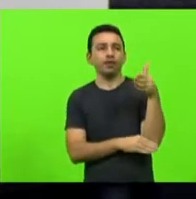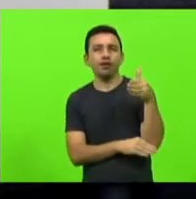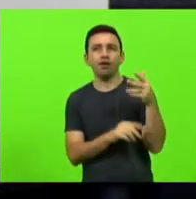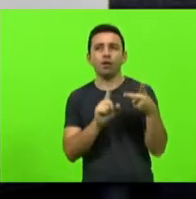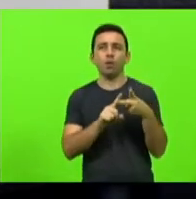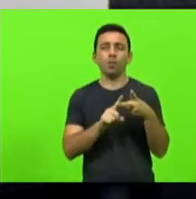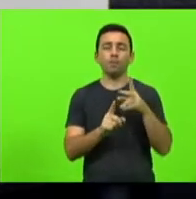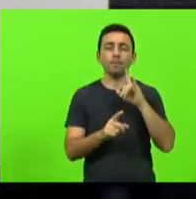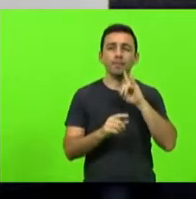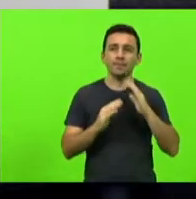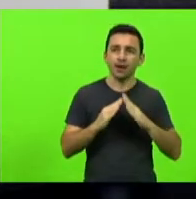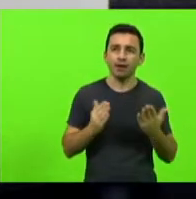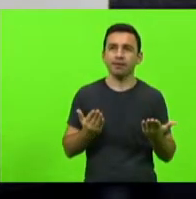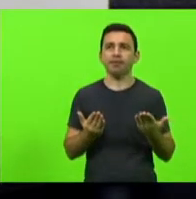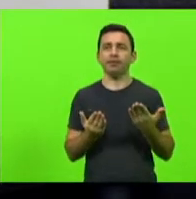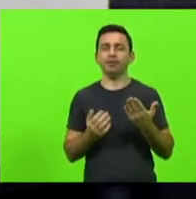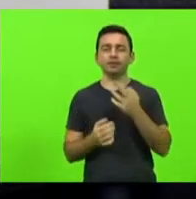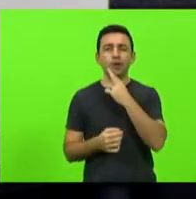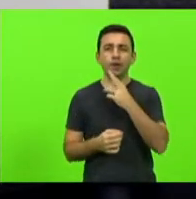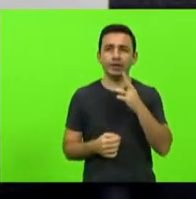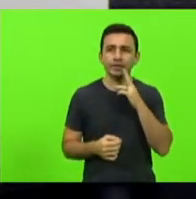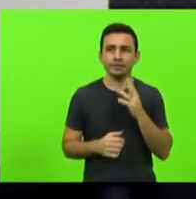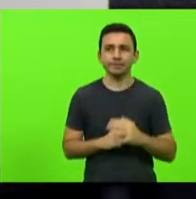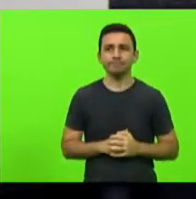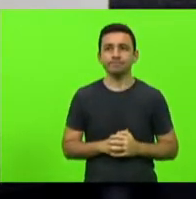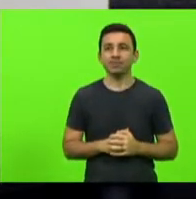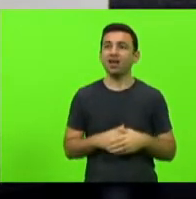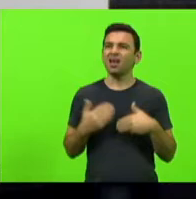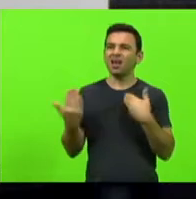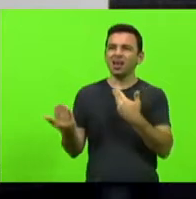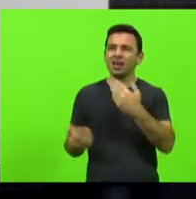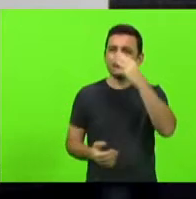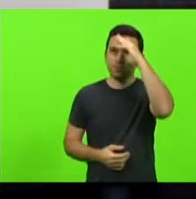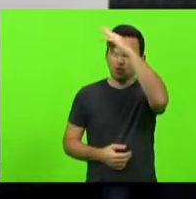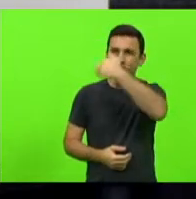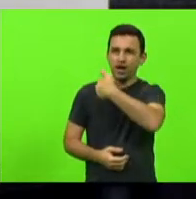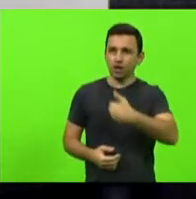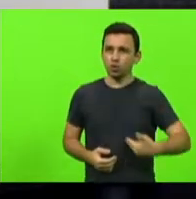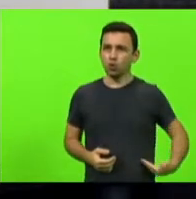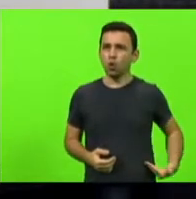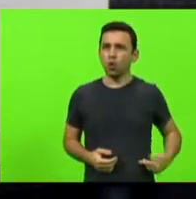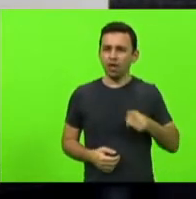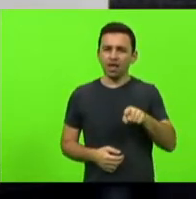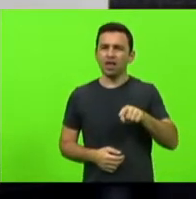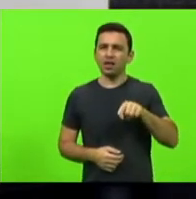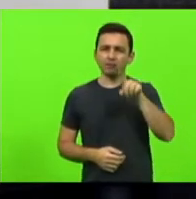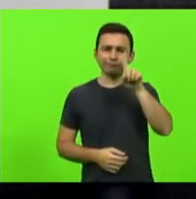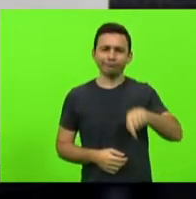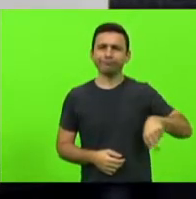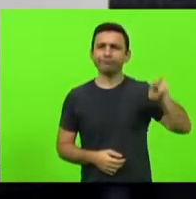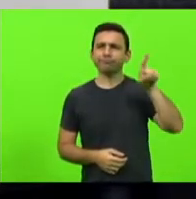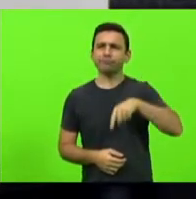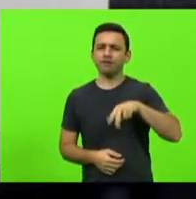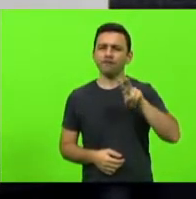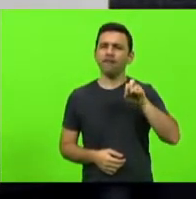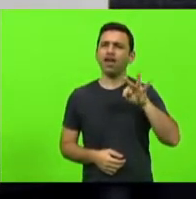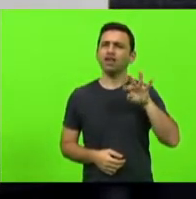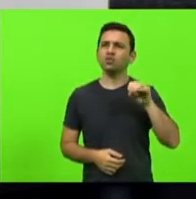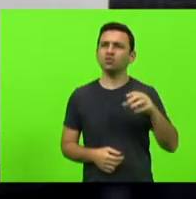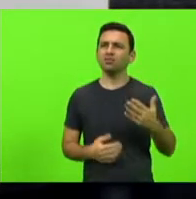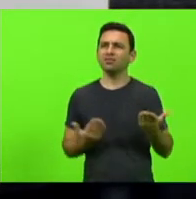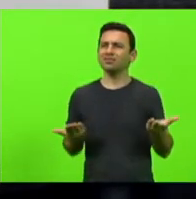restaurante. E o veto do governador Carlos Moisés tem uma insensibilidade sem precedentes,